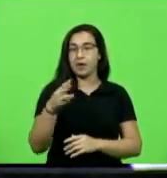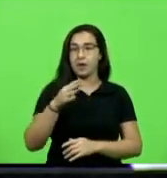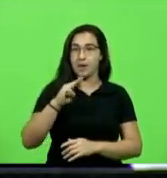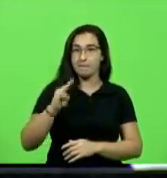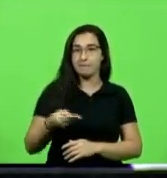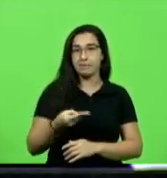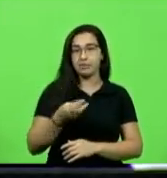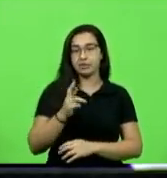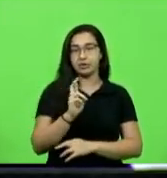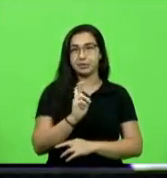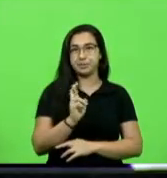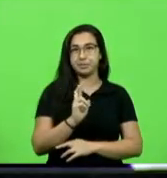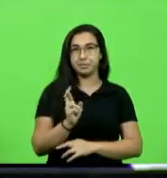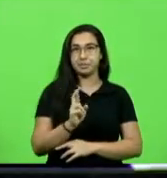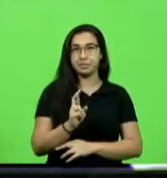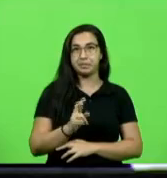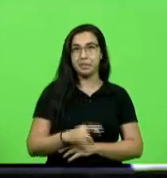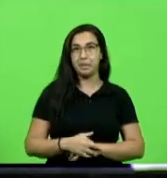reais